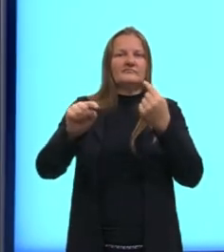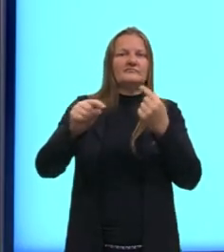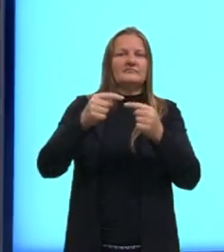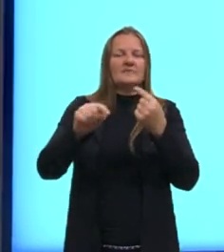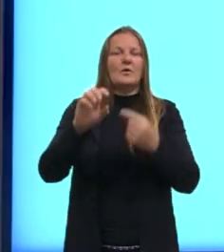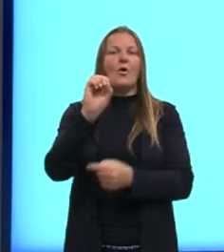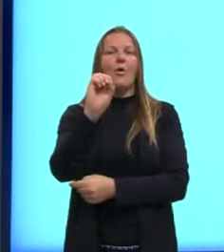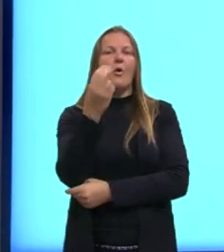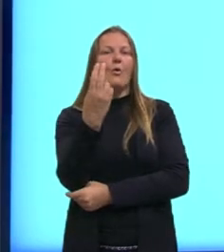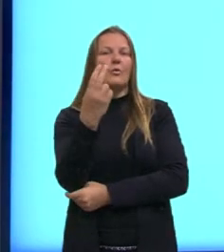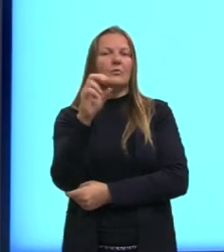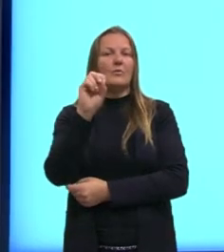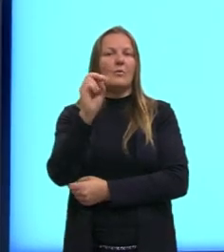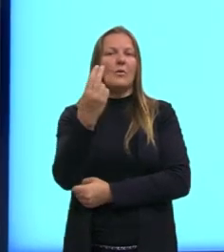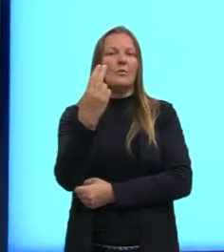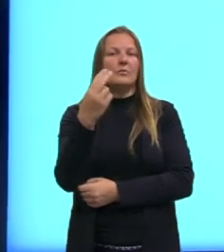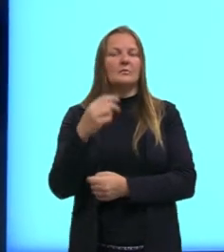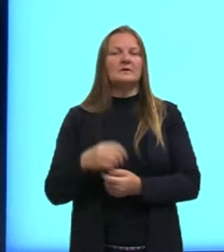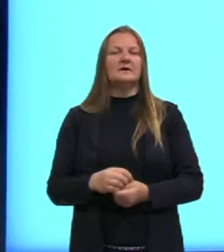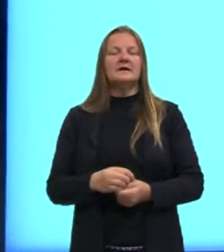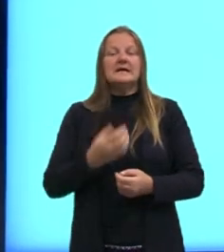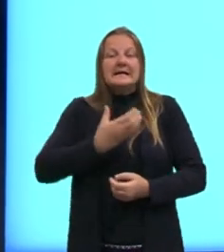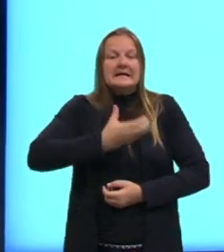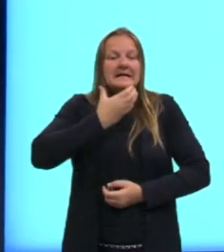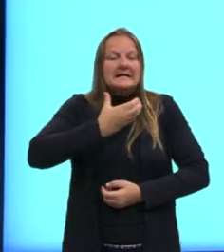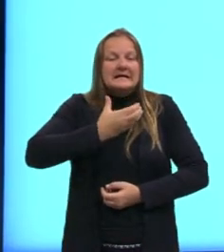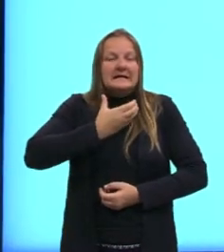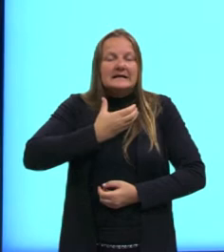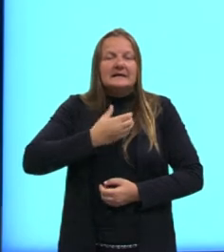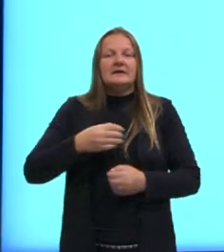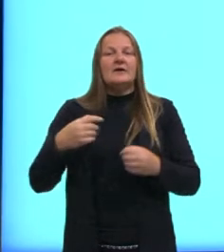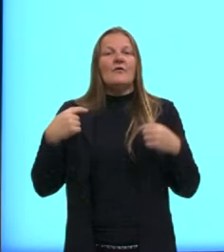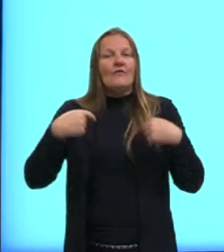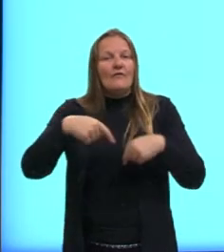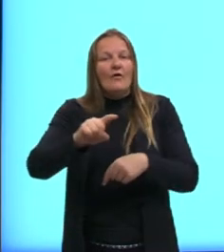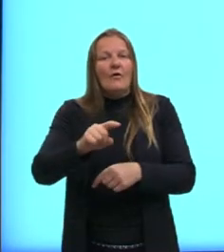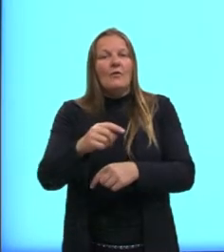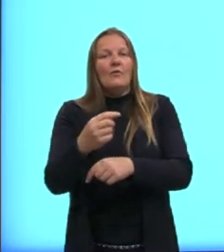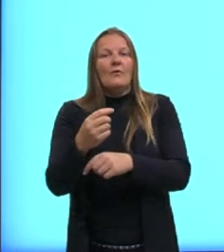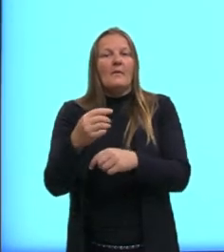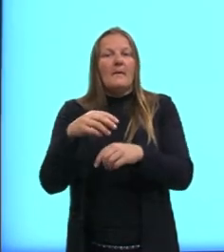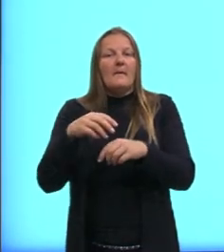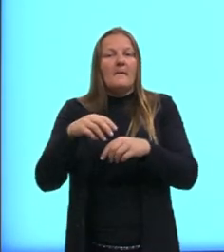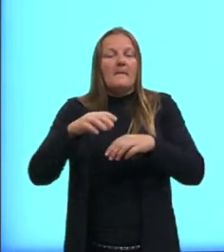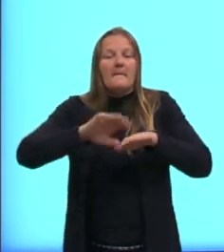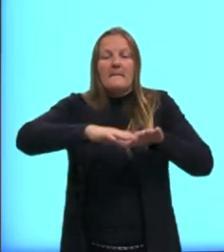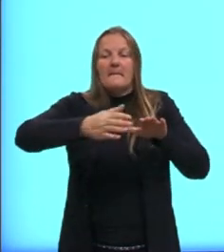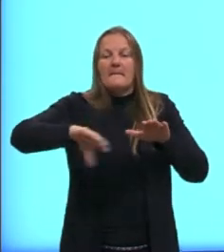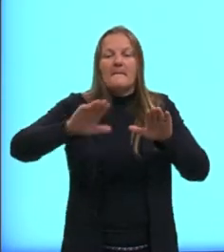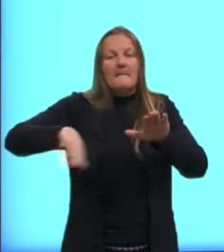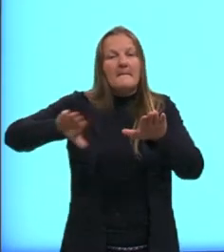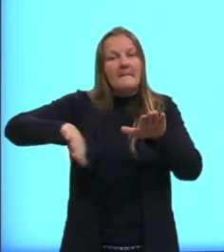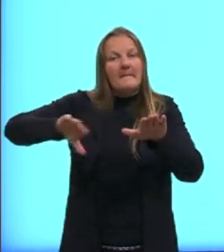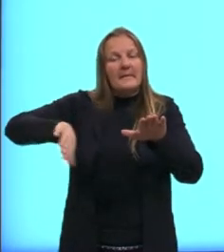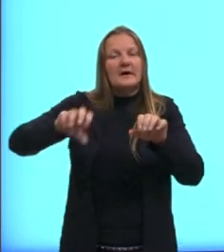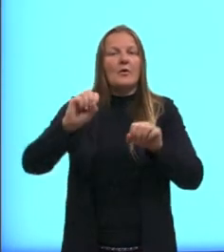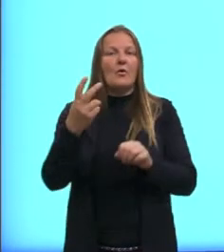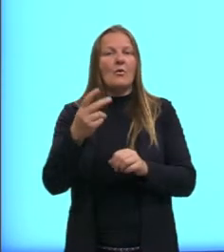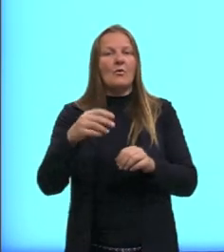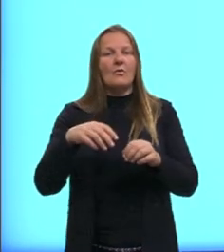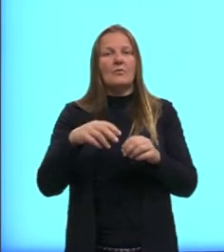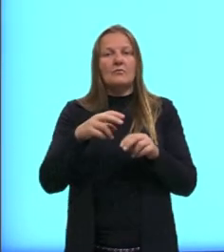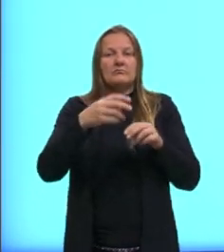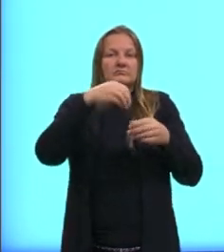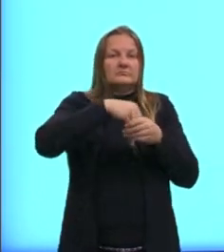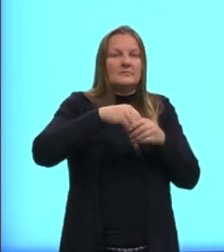Então, durante o período natalino, irei à praia ou ao parque. Então, são essas duas posições, né? Ou eu vou